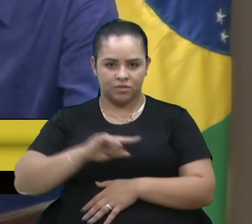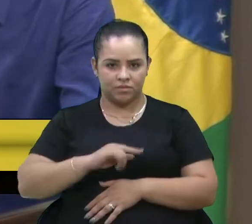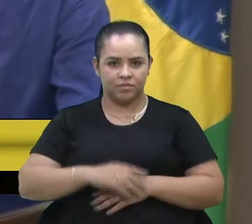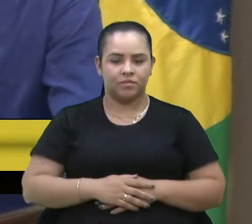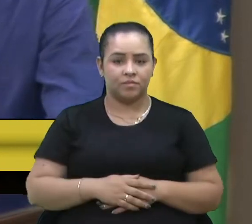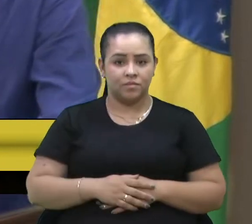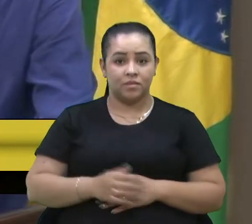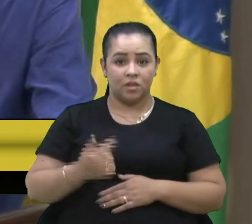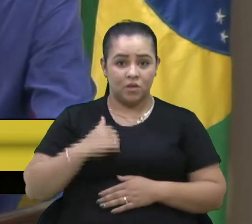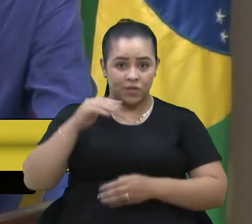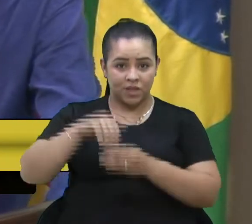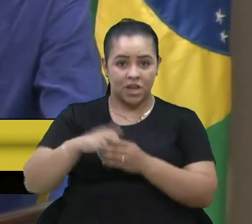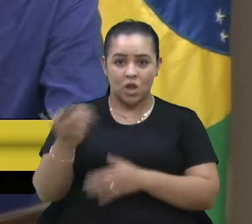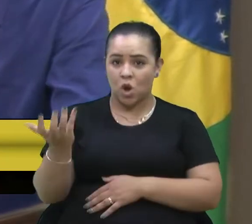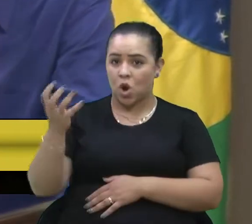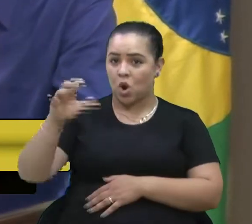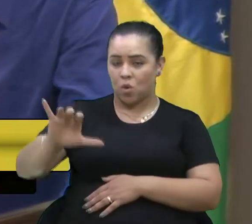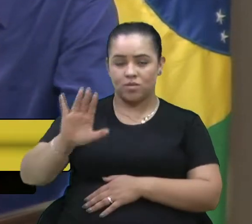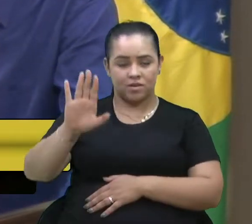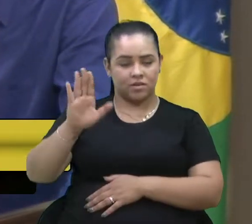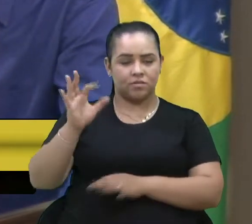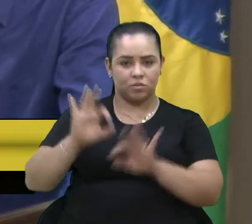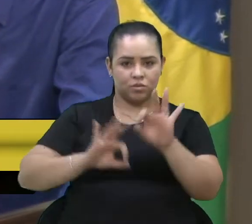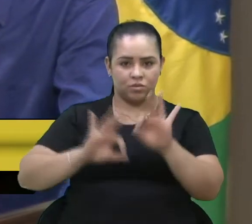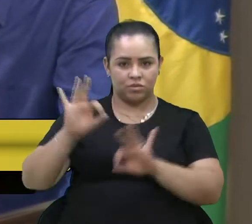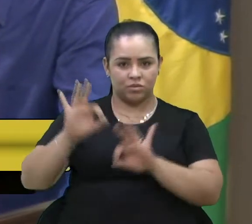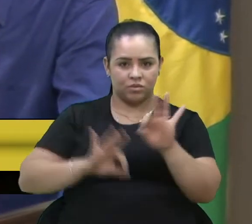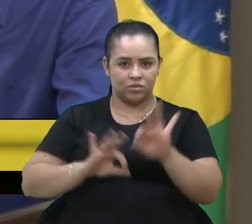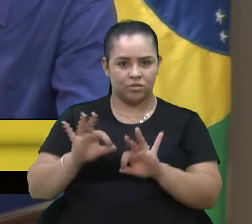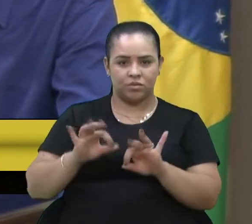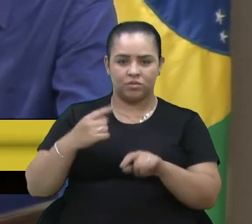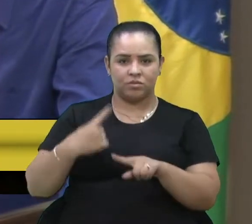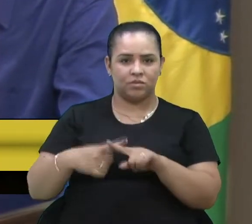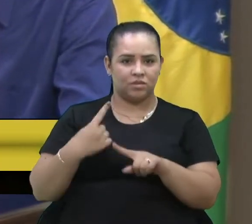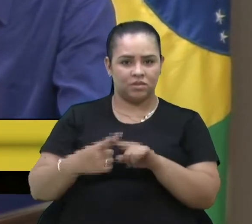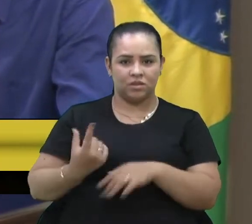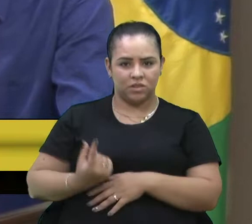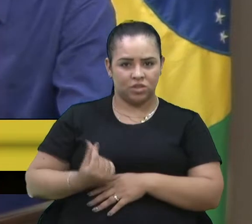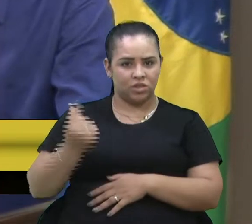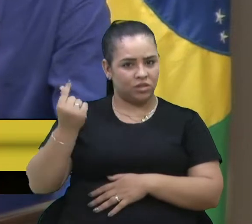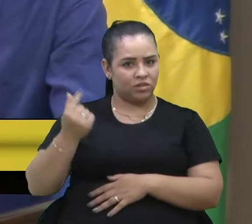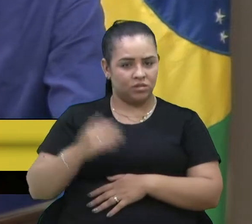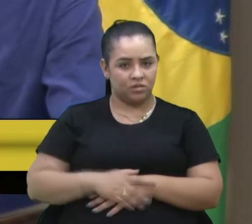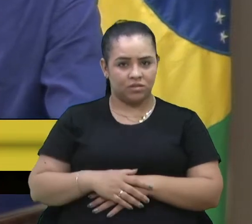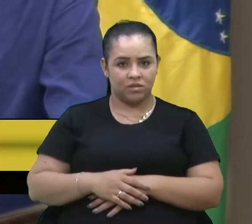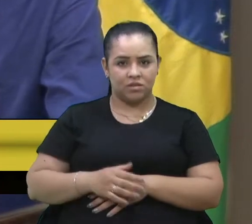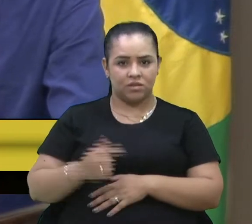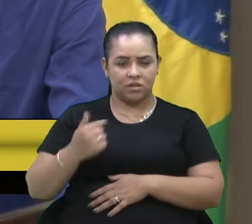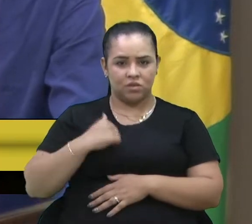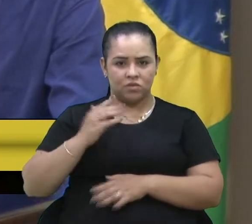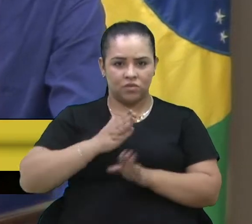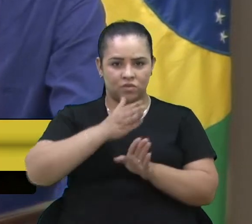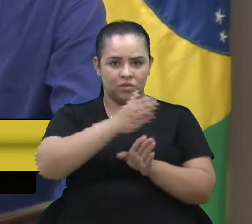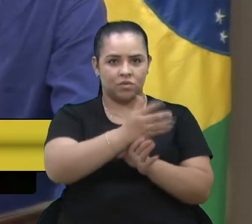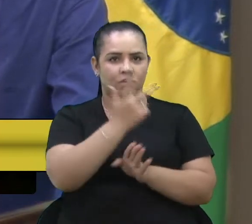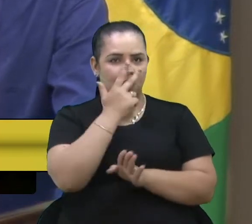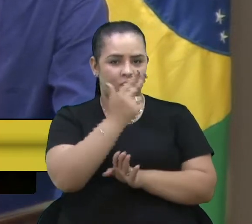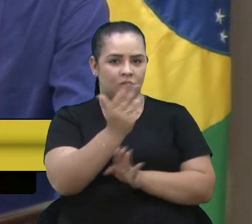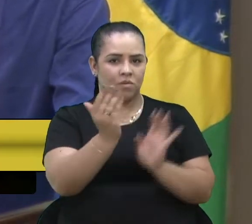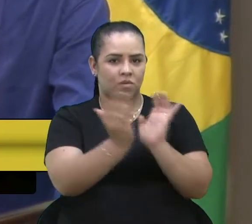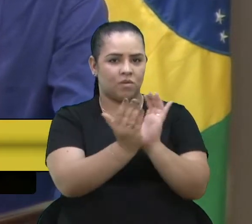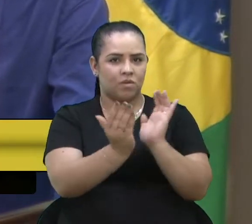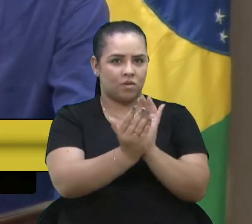Votarei contra esse projeto, esse repasse dessa verba. Eu vou na linha de raciocínio do meu colega